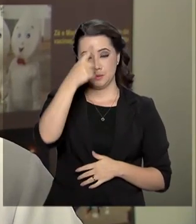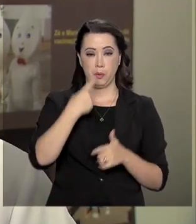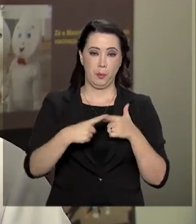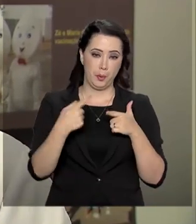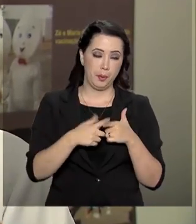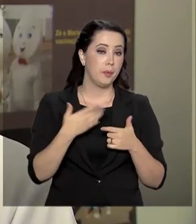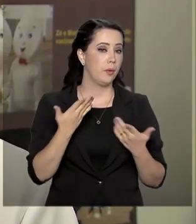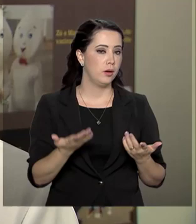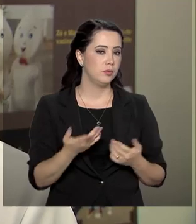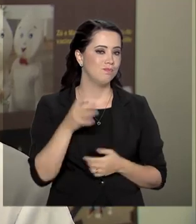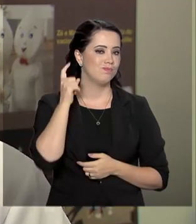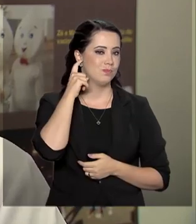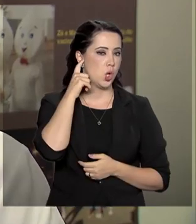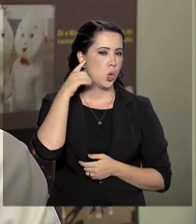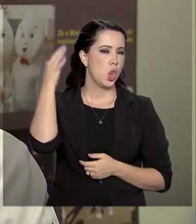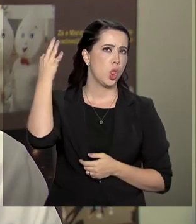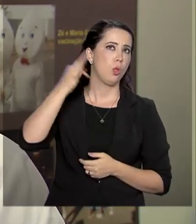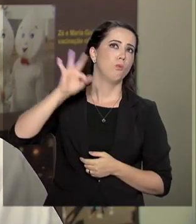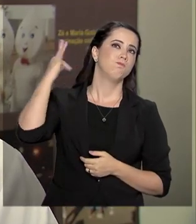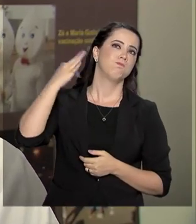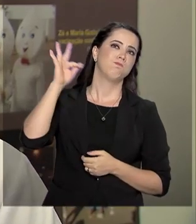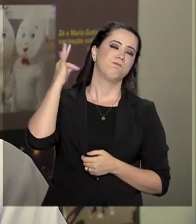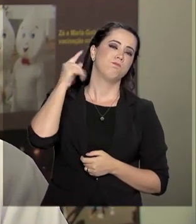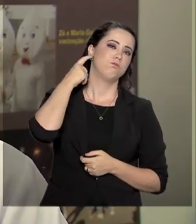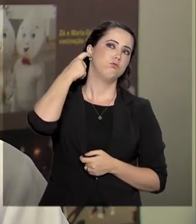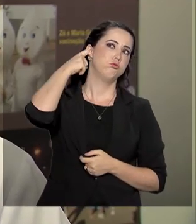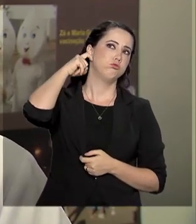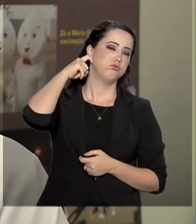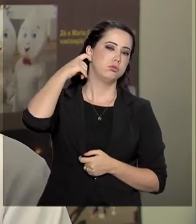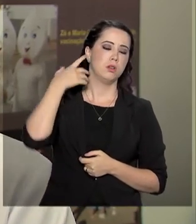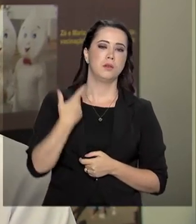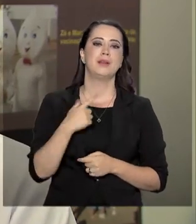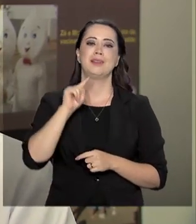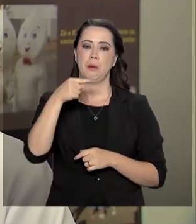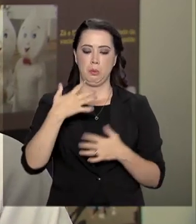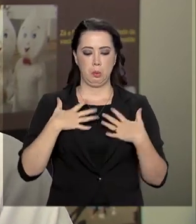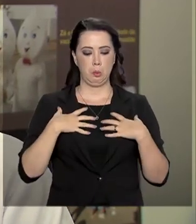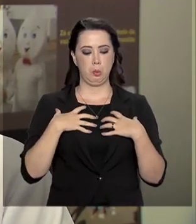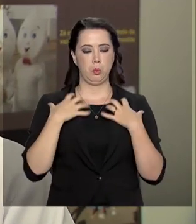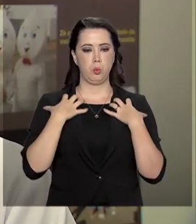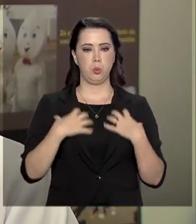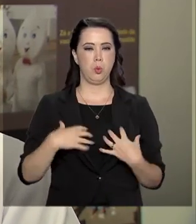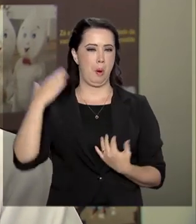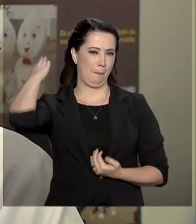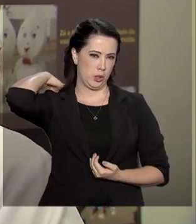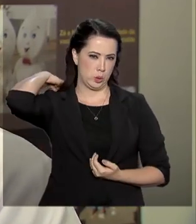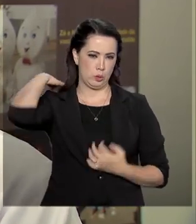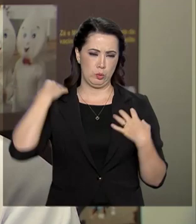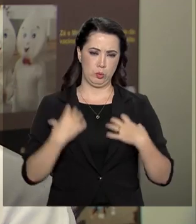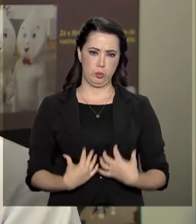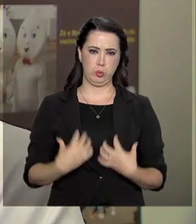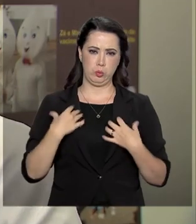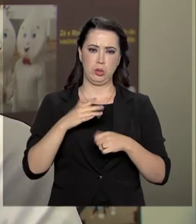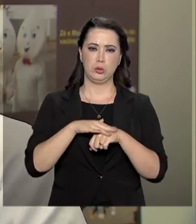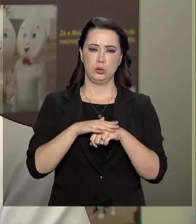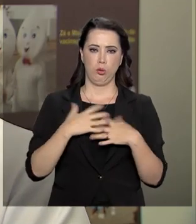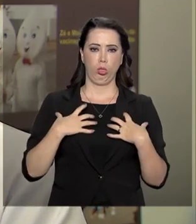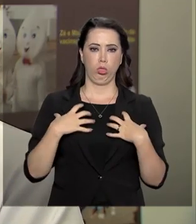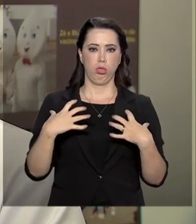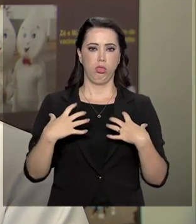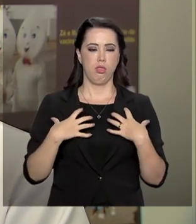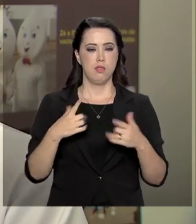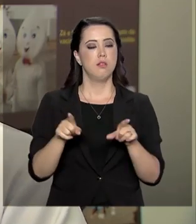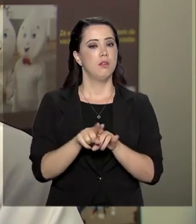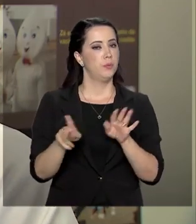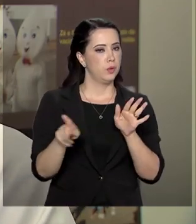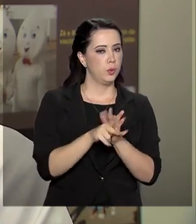complicação, otite, com a complicação mais grave, pneumonia. Essa pneumonia poderá ser em decorrência do próprio vírus